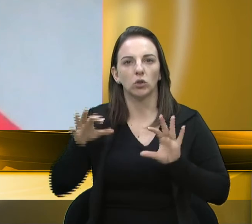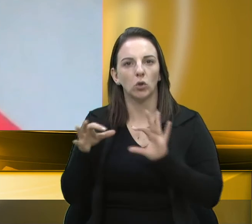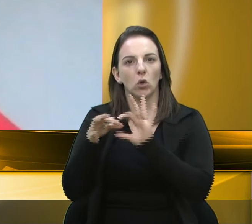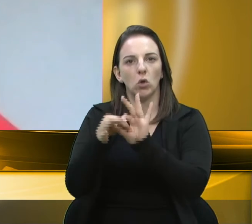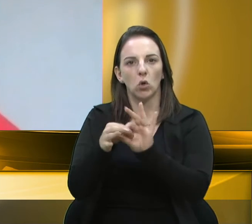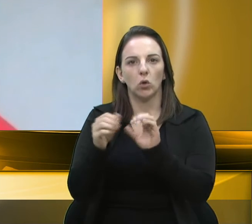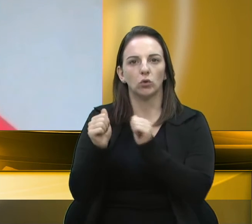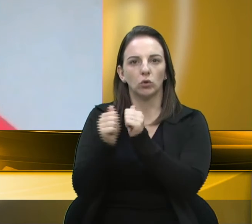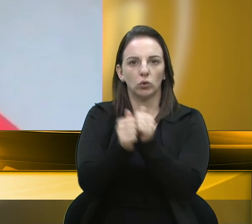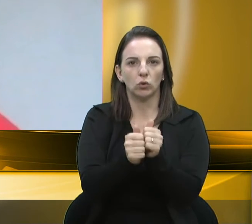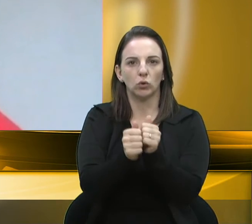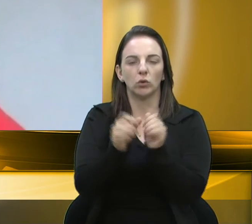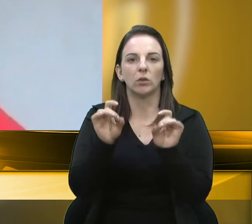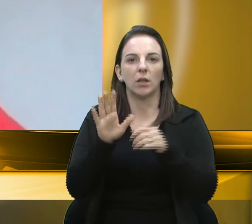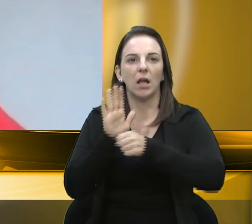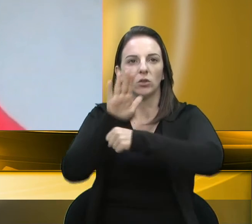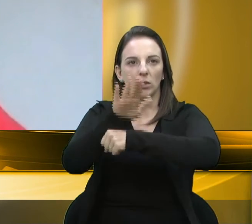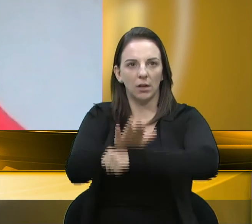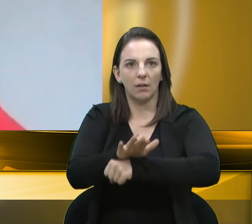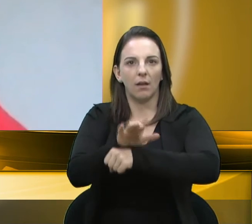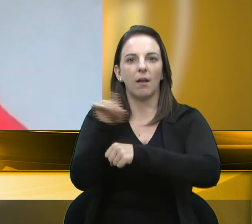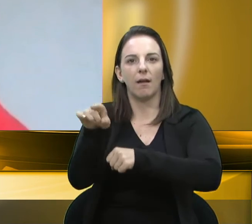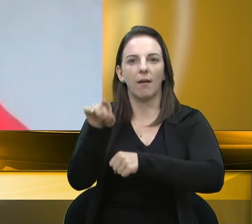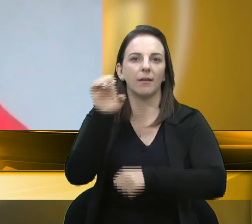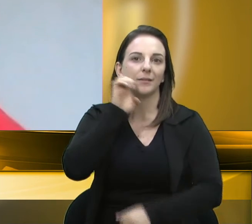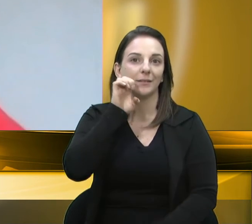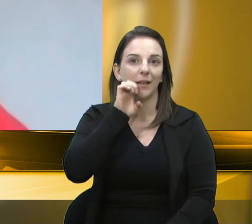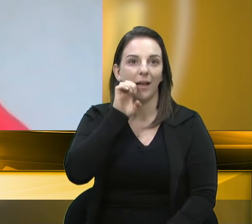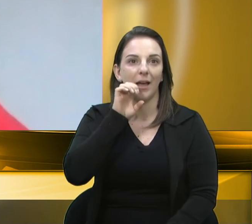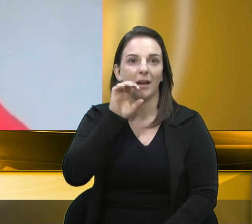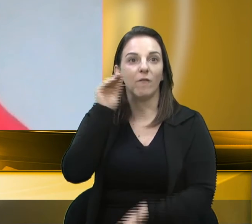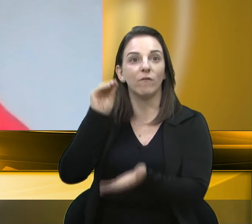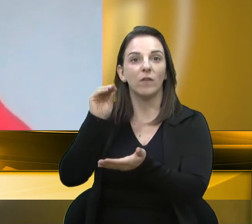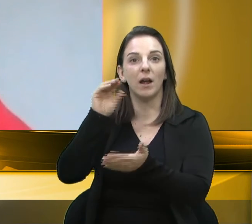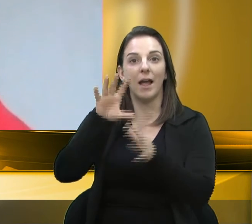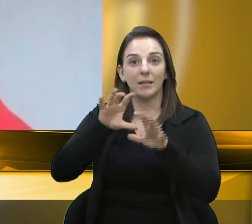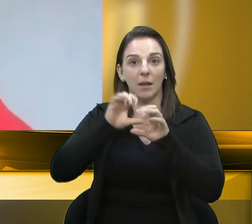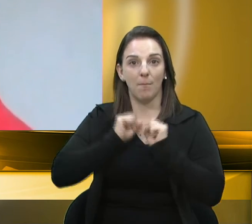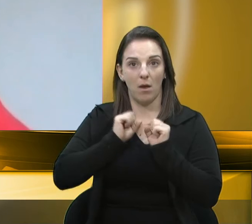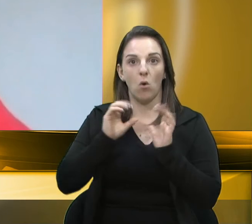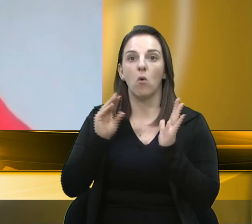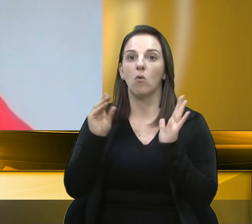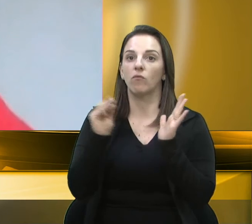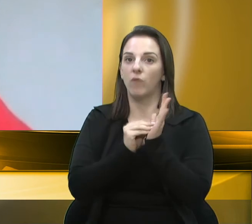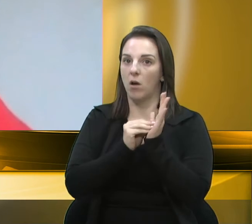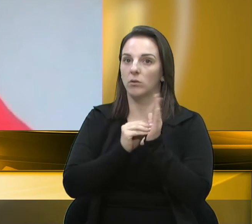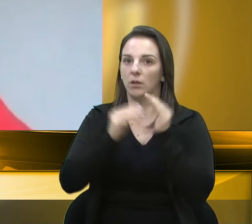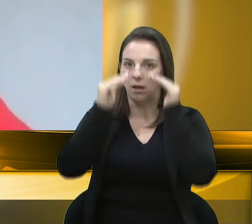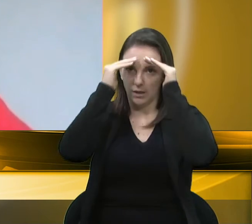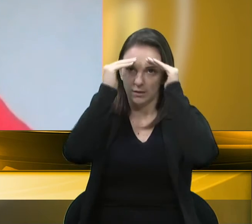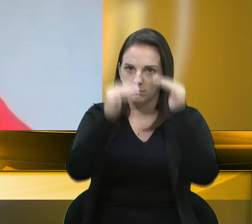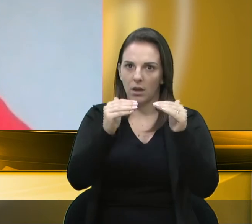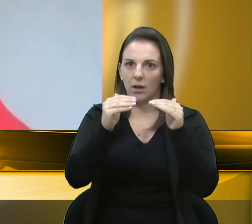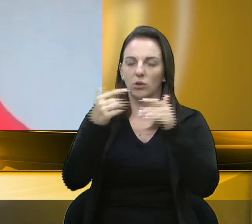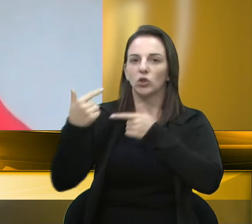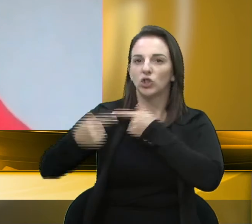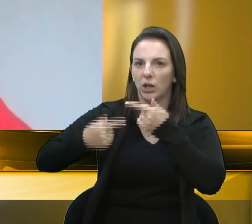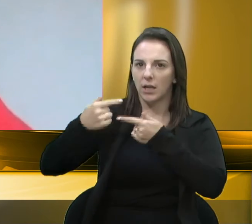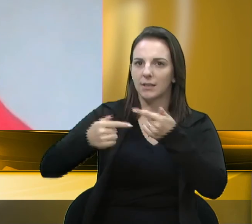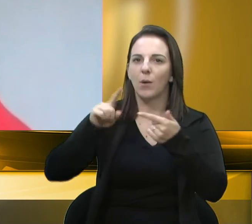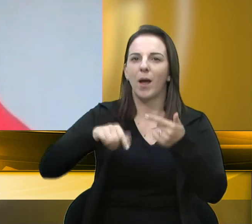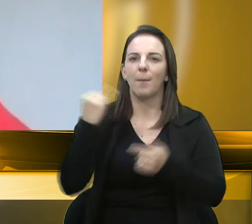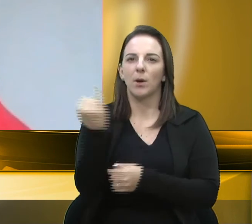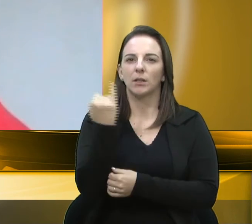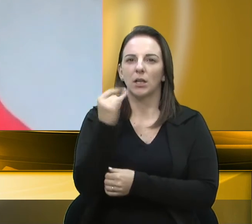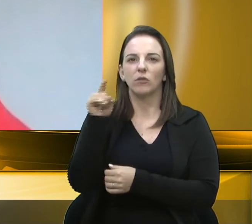vereadora Estela, já que na última sessão não consegui falar, que foi desrespeitada. A questão geracional é importante, a senhora fez mais de